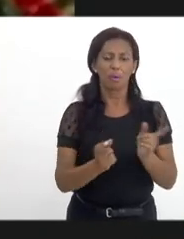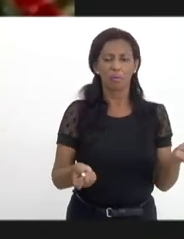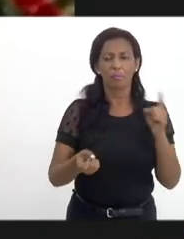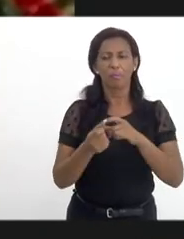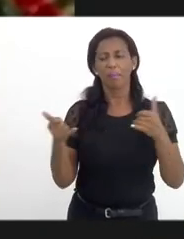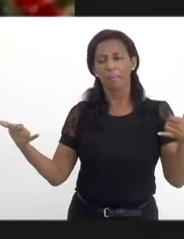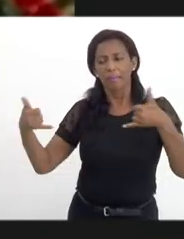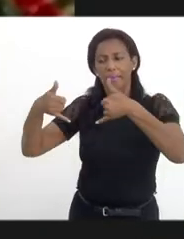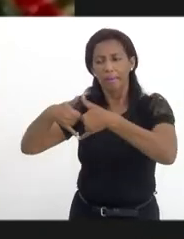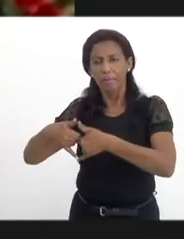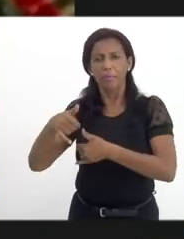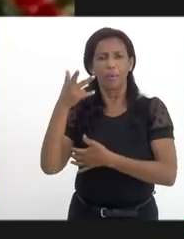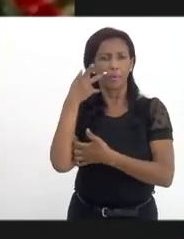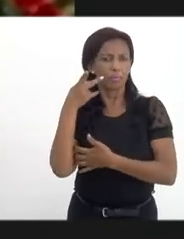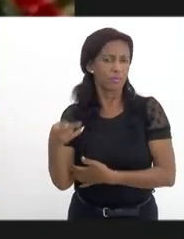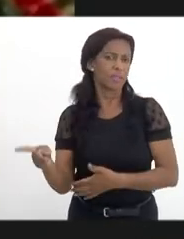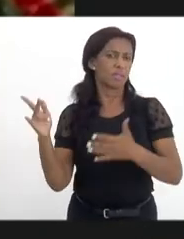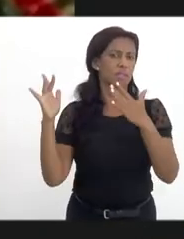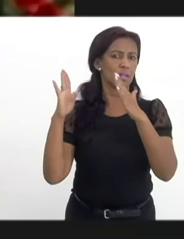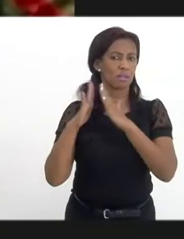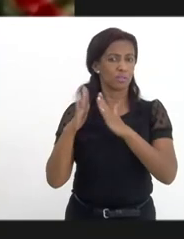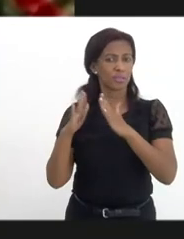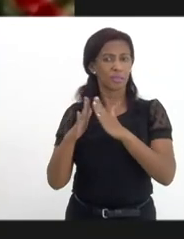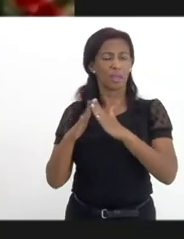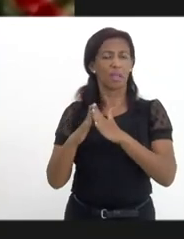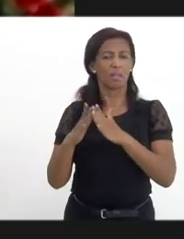telefone como visitas domiciliares.